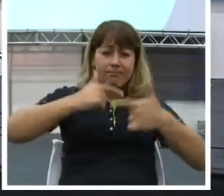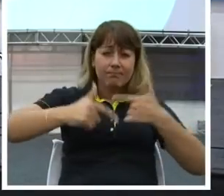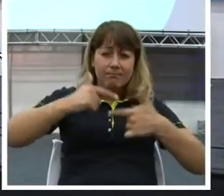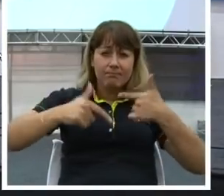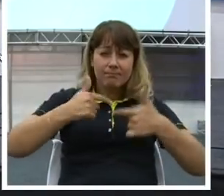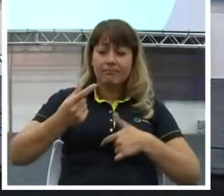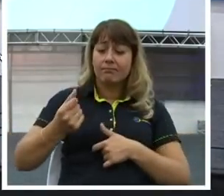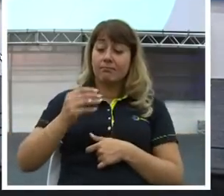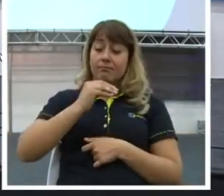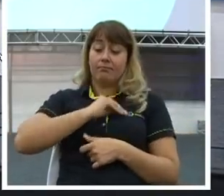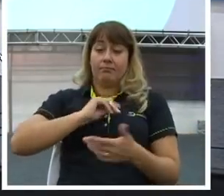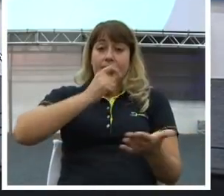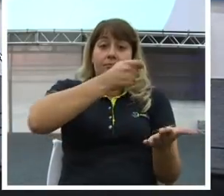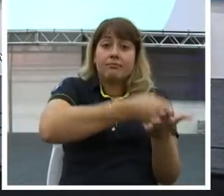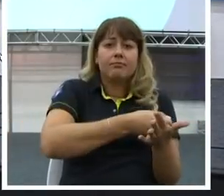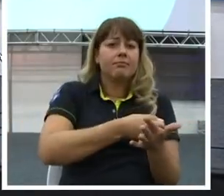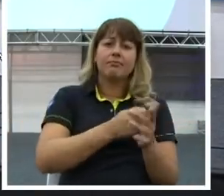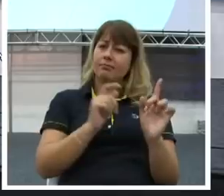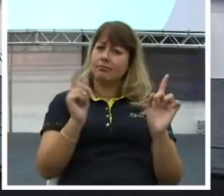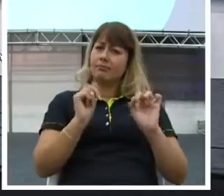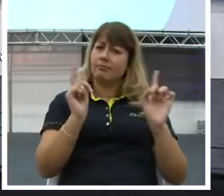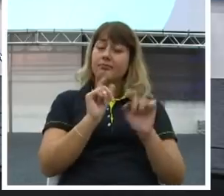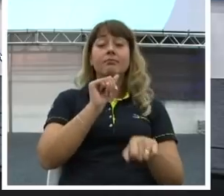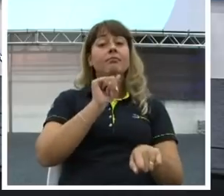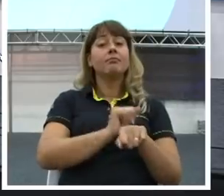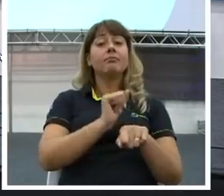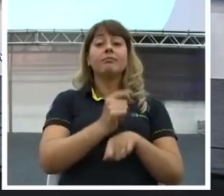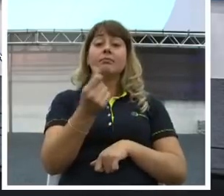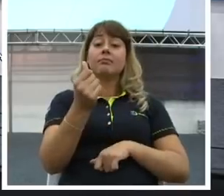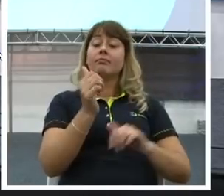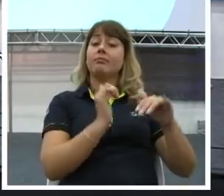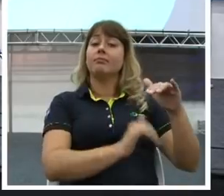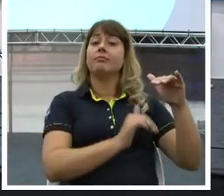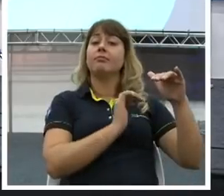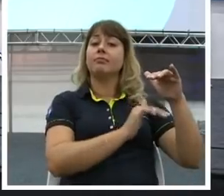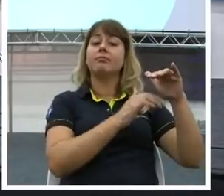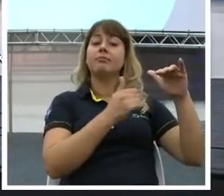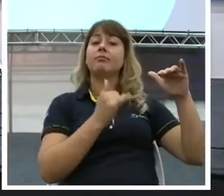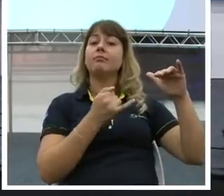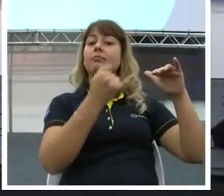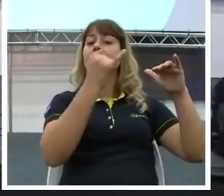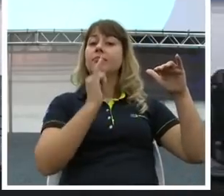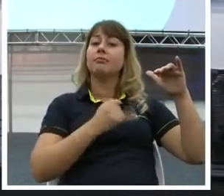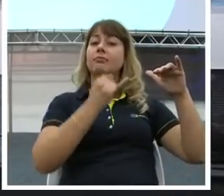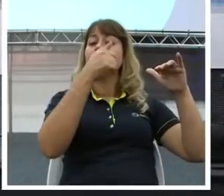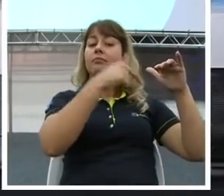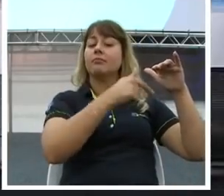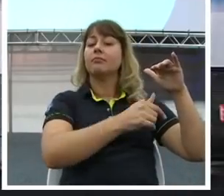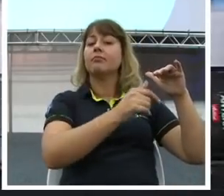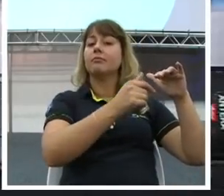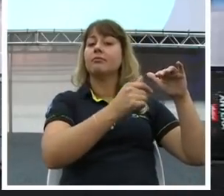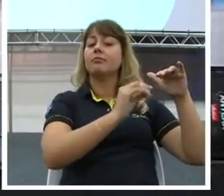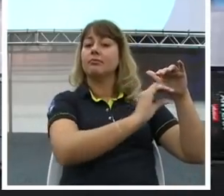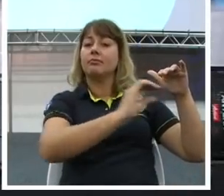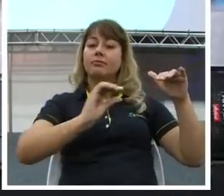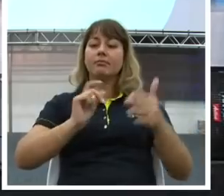Você não pode gastar o dinheiro que você ganhou. Você tem que criar novas estratégias de dinheiro. Para adquirir aquilo que você quer.